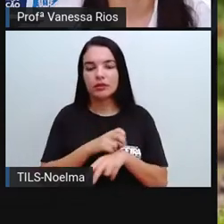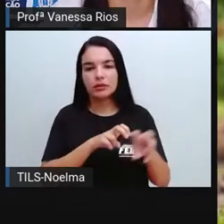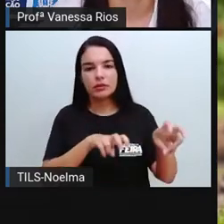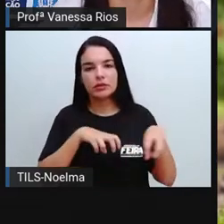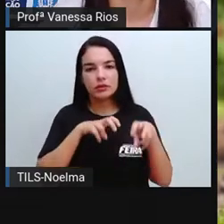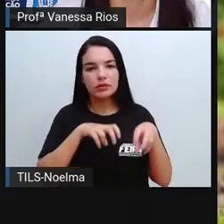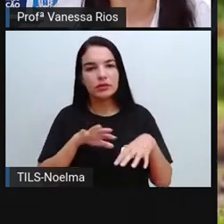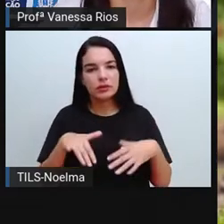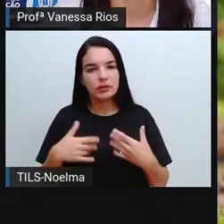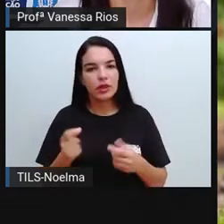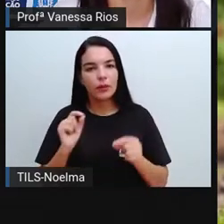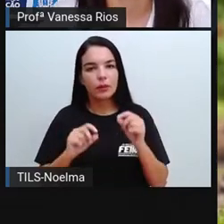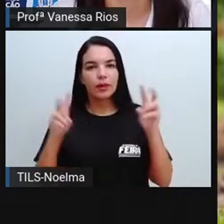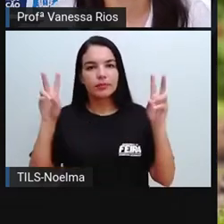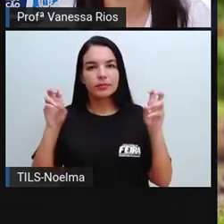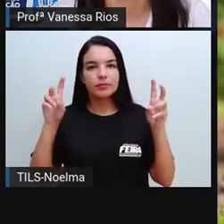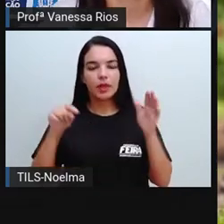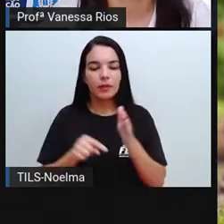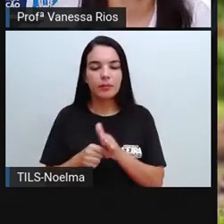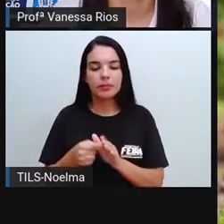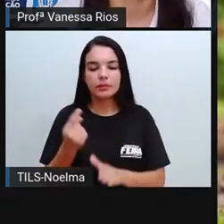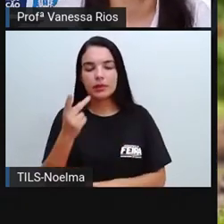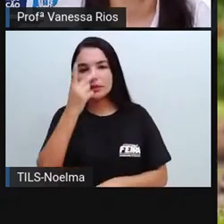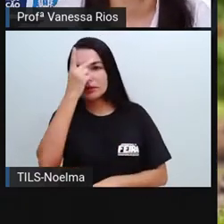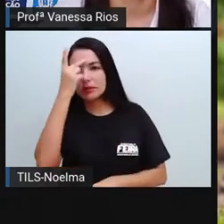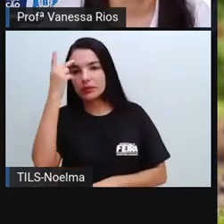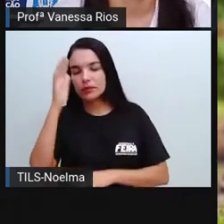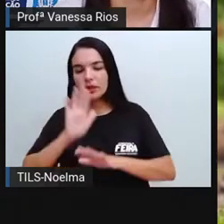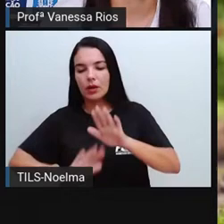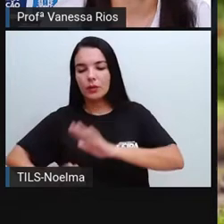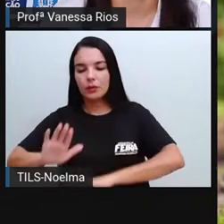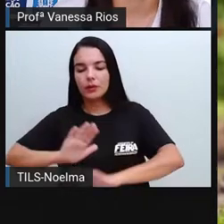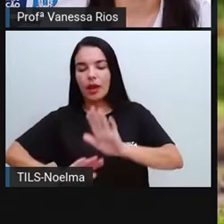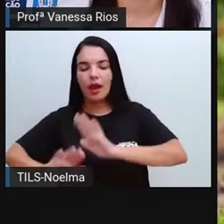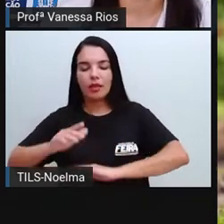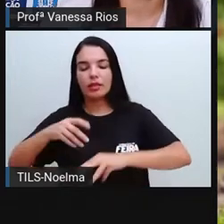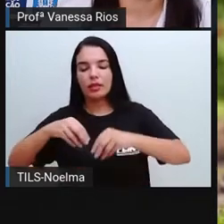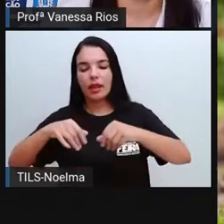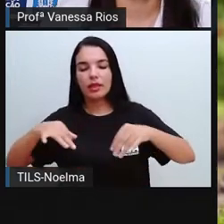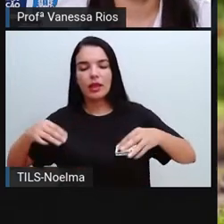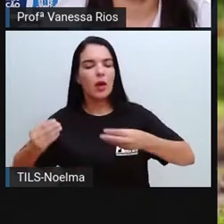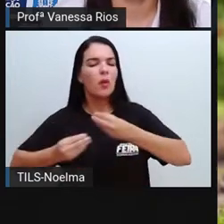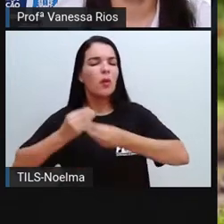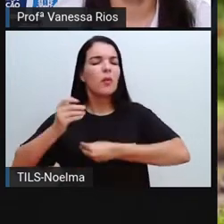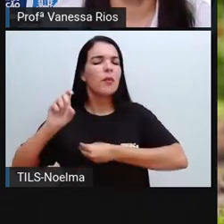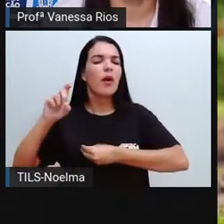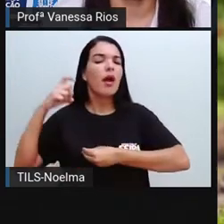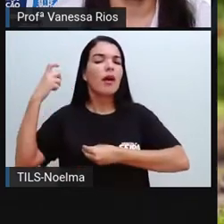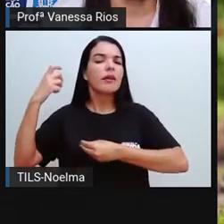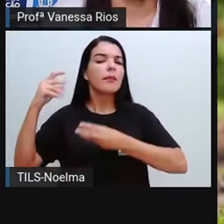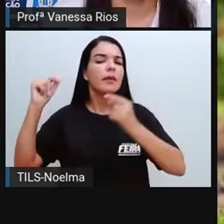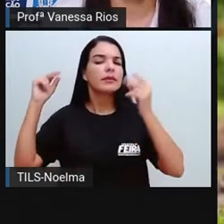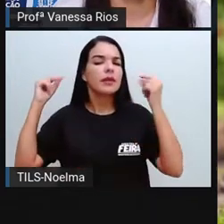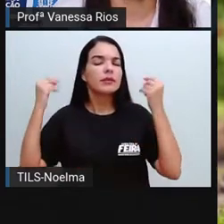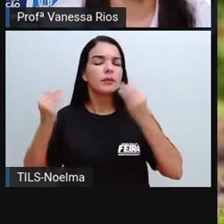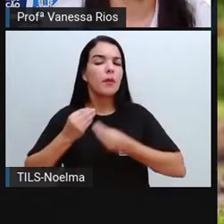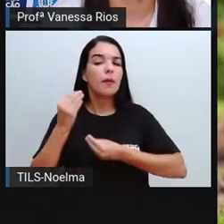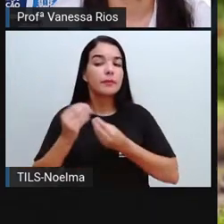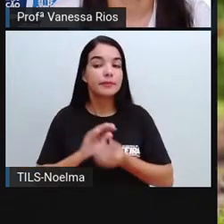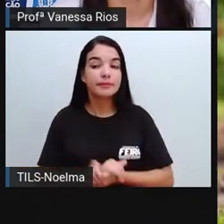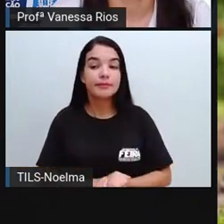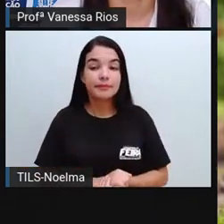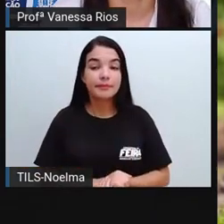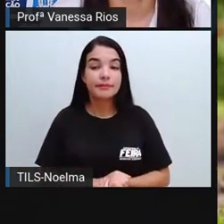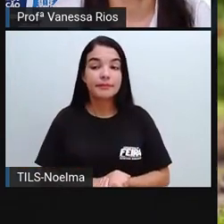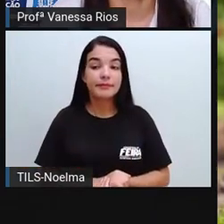tema da aula que fala sobre os primeiros agricultores. Como é que eram aí os primeiros agricultores? Eles podem aí